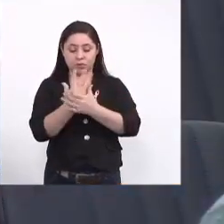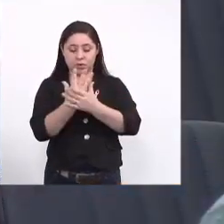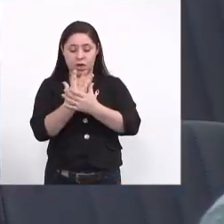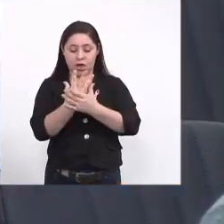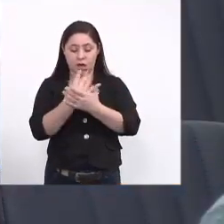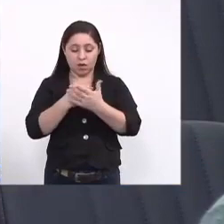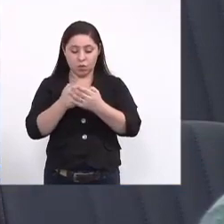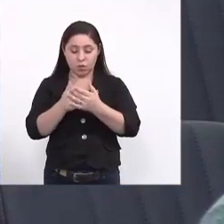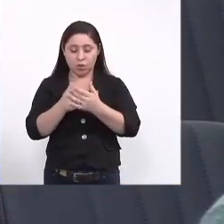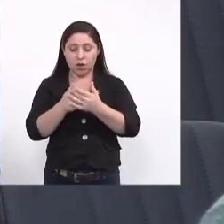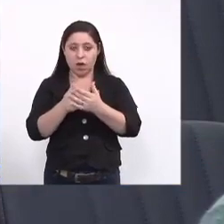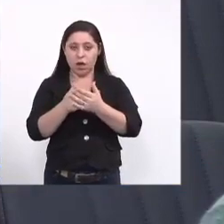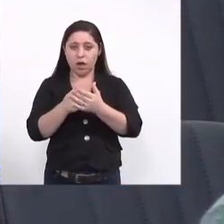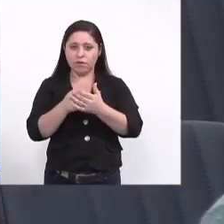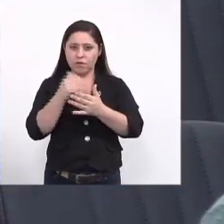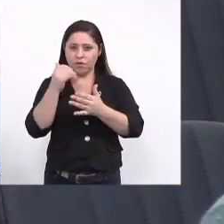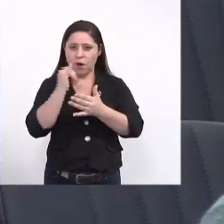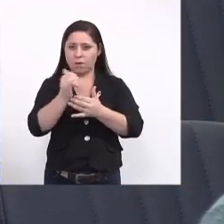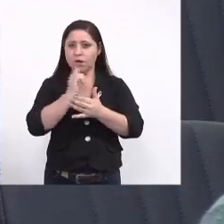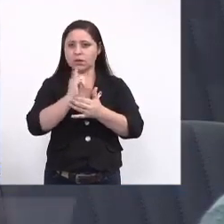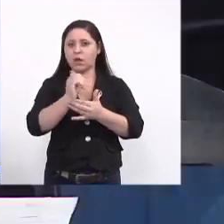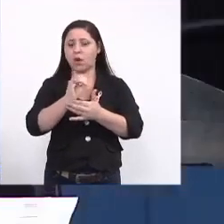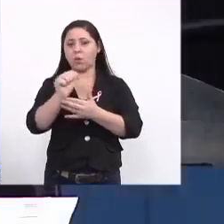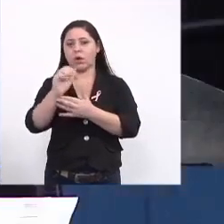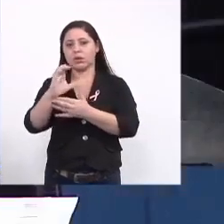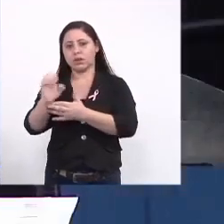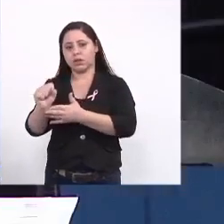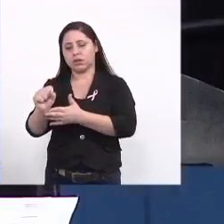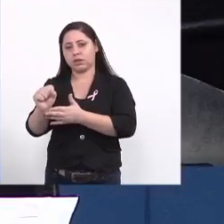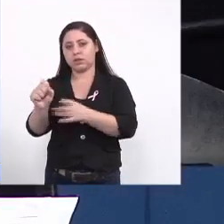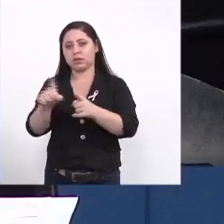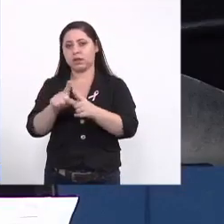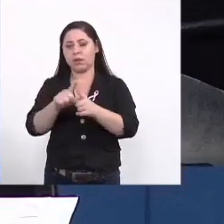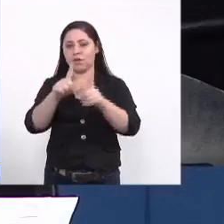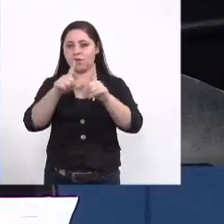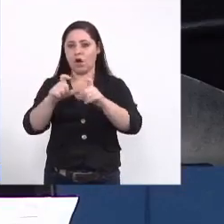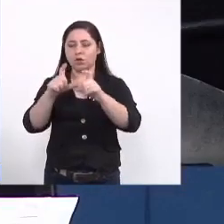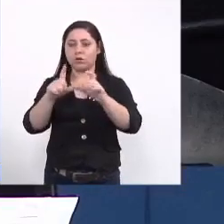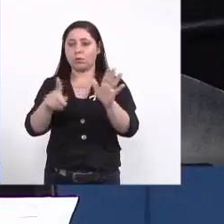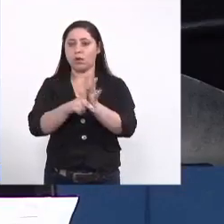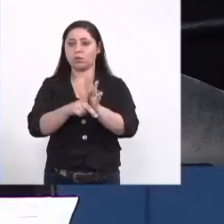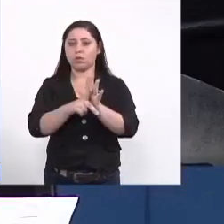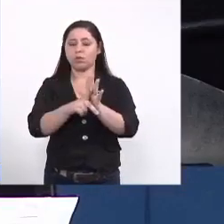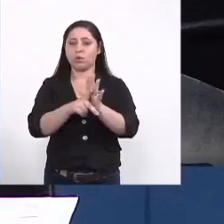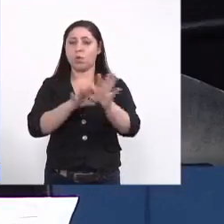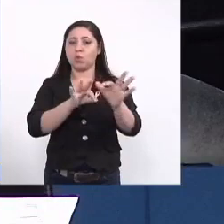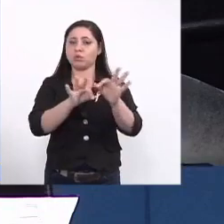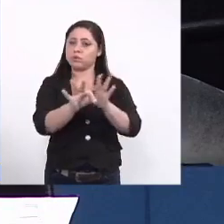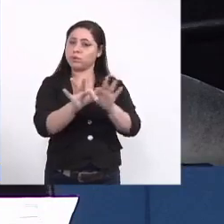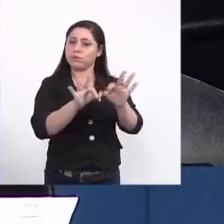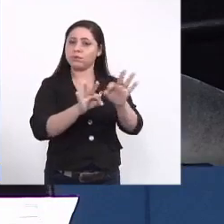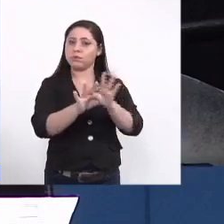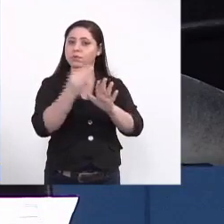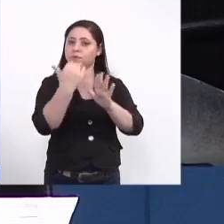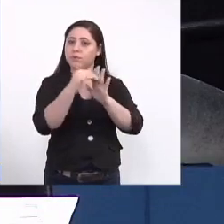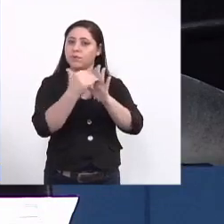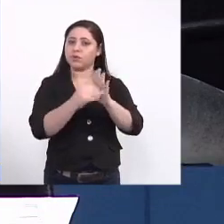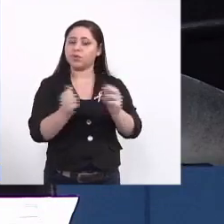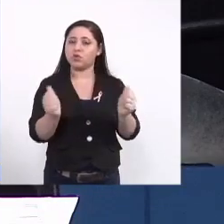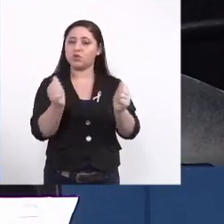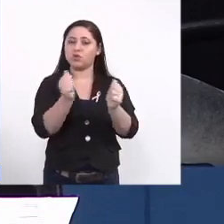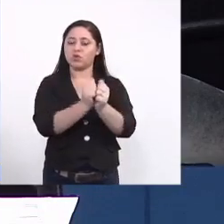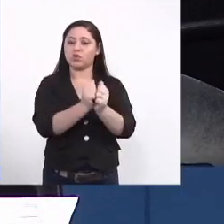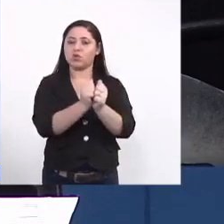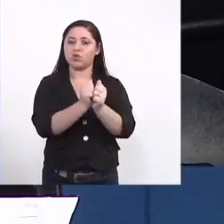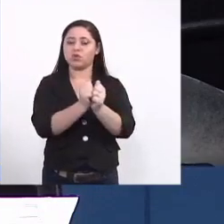informações sobre o agente de saúde os encaminhamentos estão sendo feitos junto ao